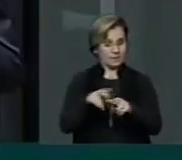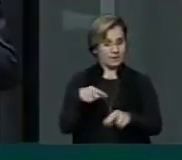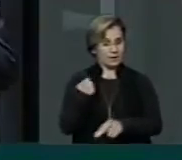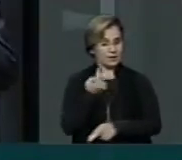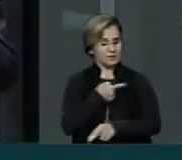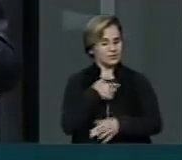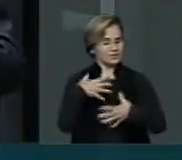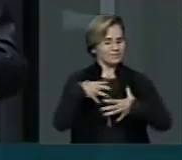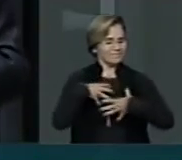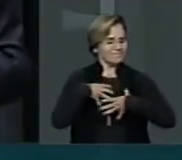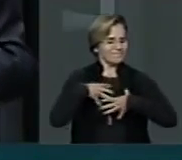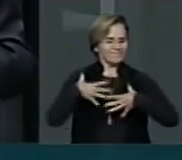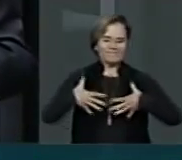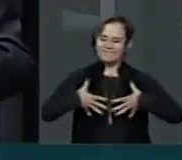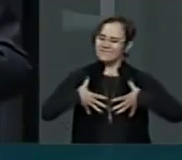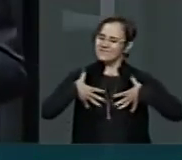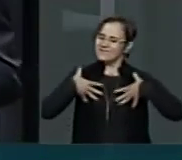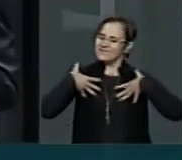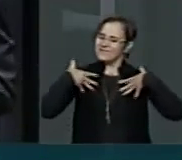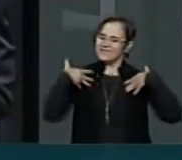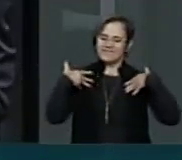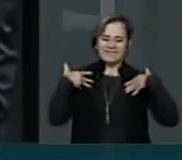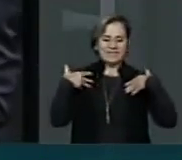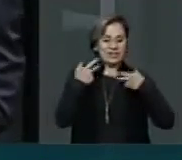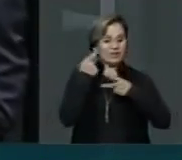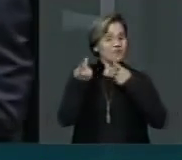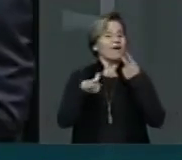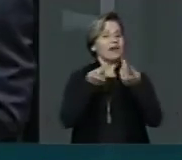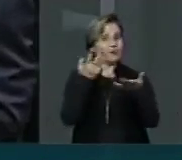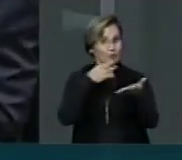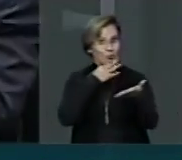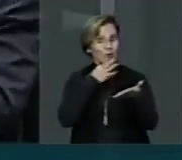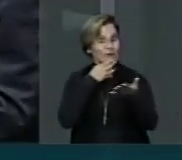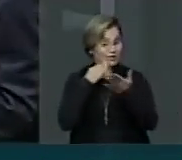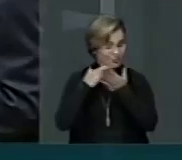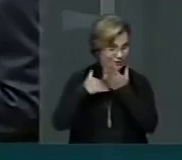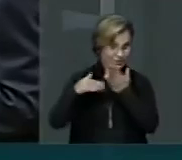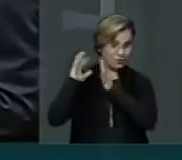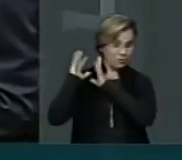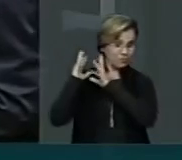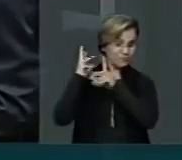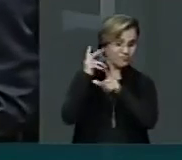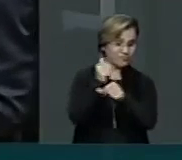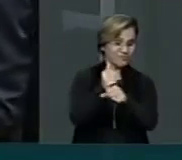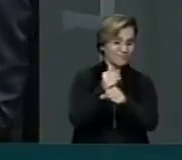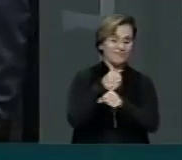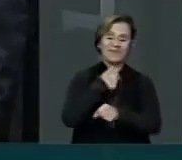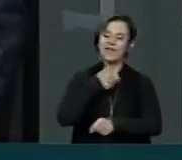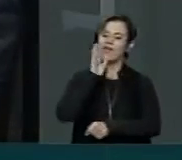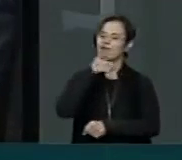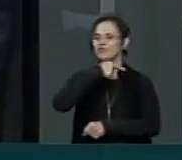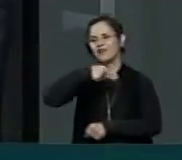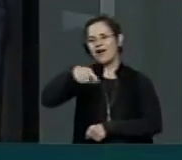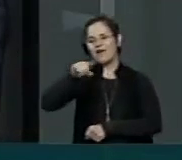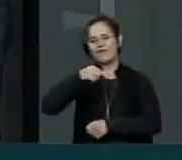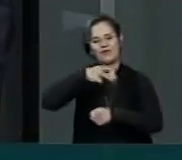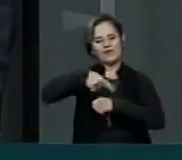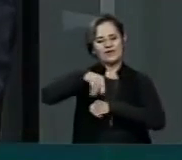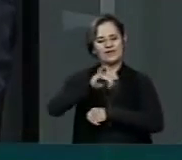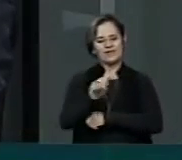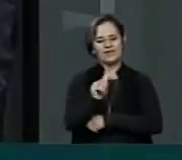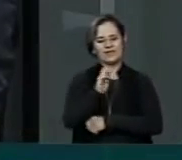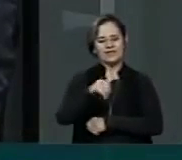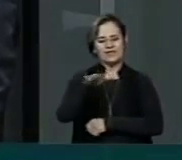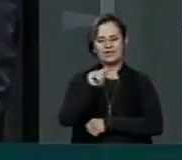fica orgulhoso e fala aqui com conhecimento de causa, eu que estive na Jamaica por mais de 10 vezes,